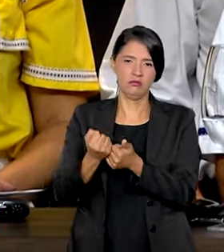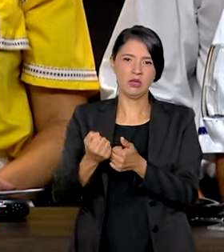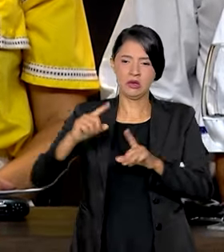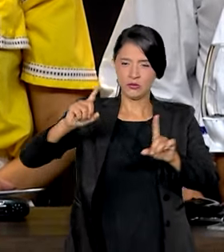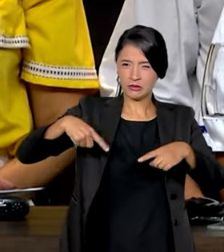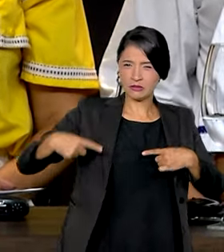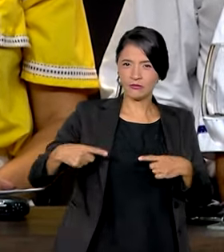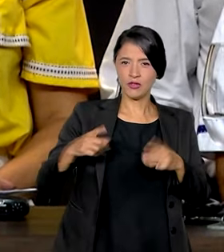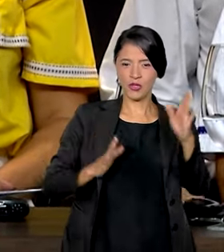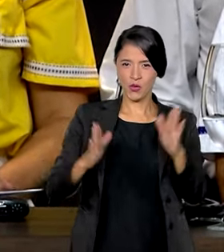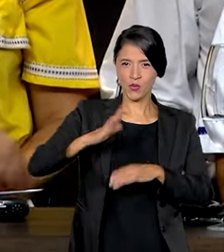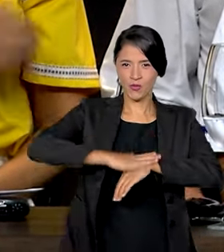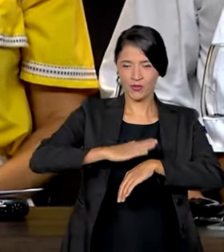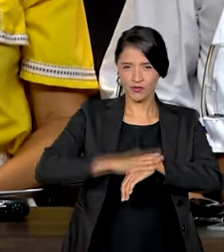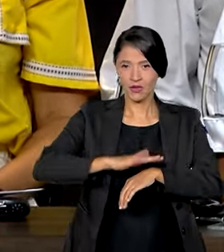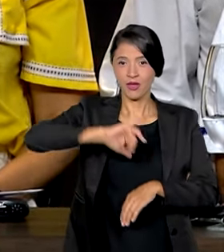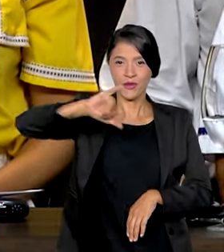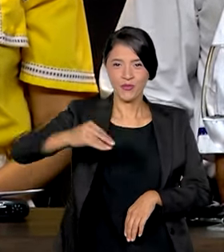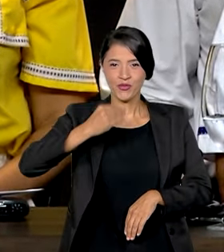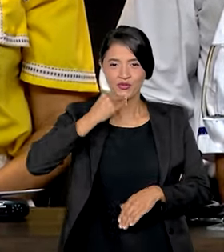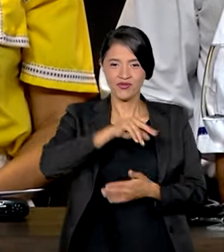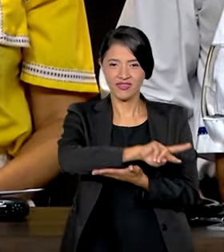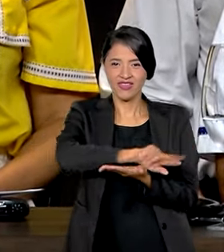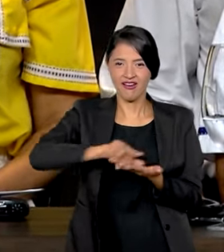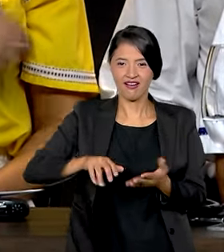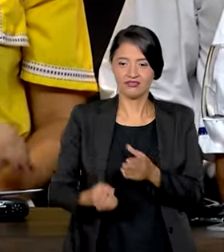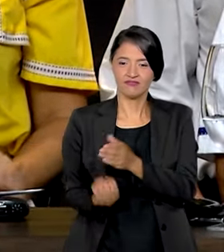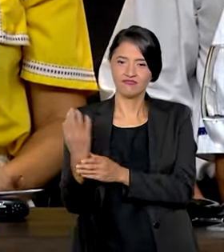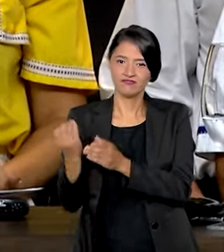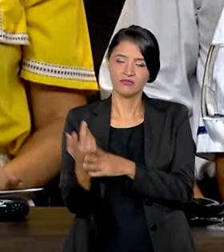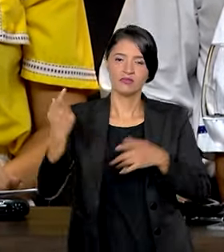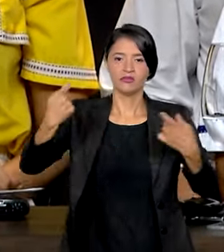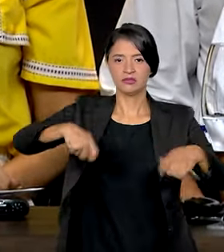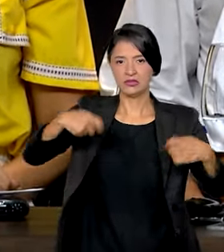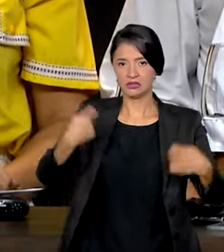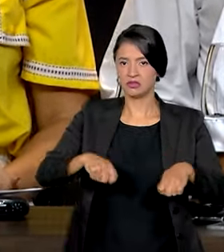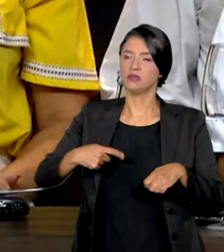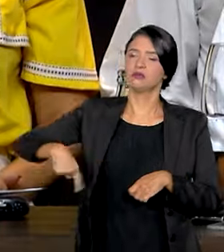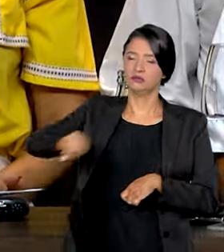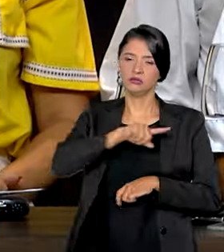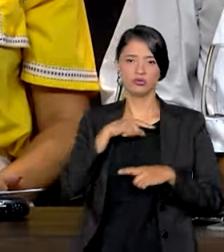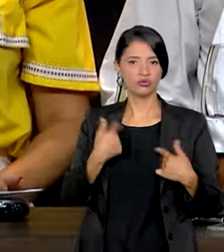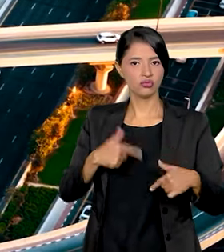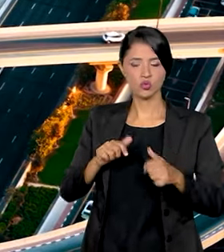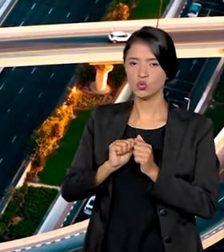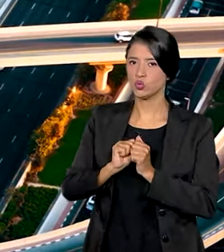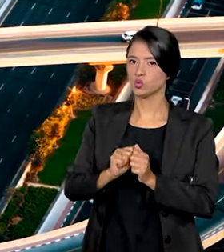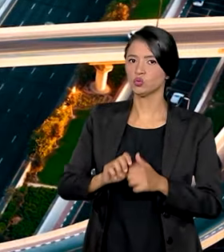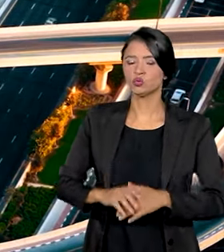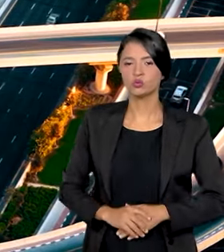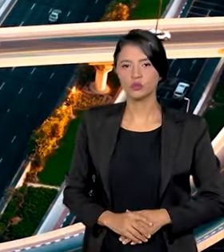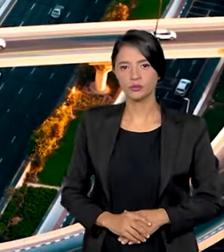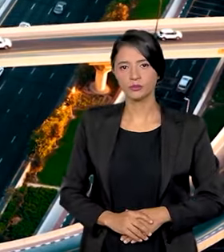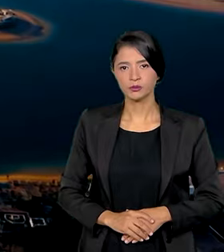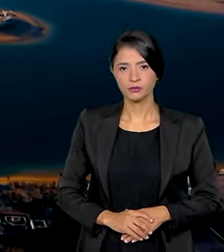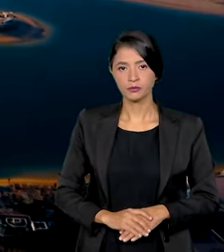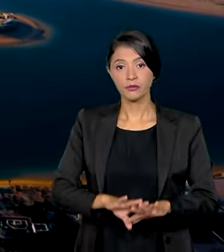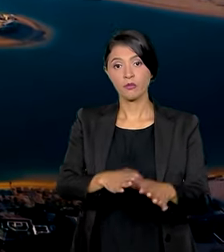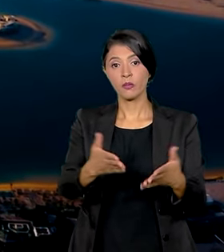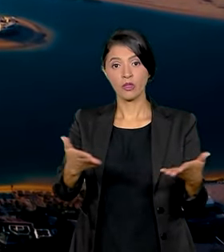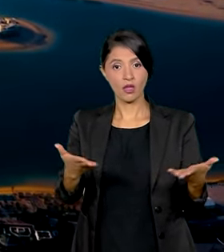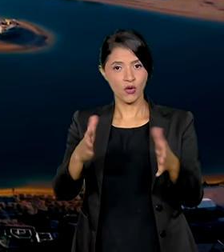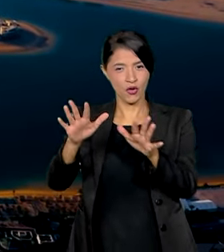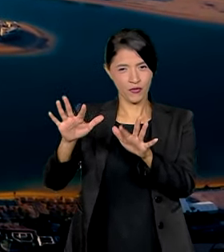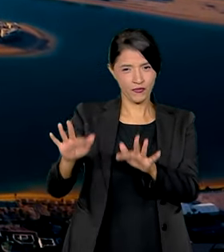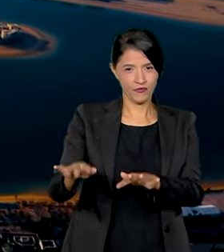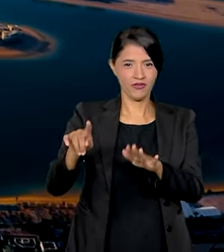nossa era e as oportunidades que surgem demandam ação conjunta. E foi